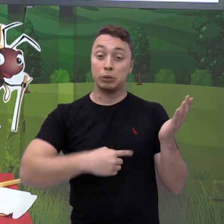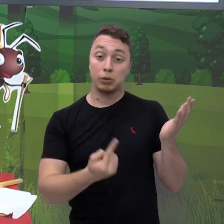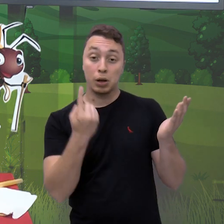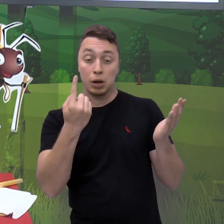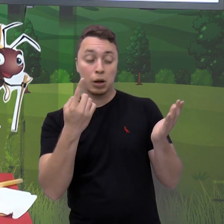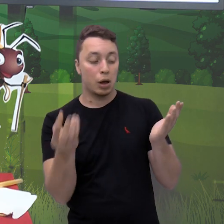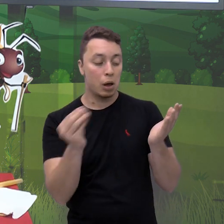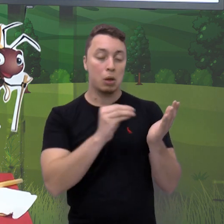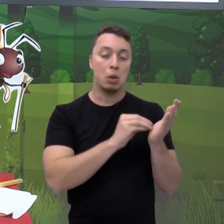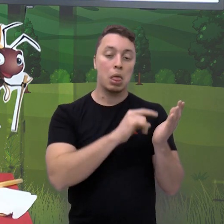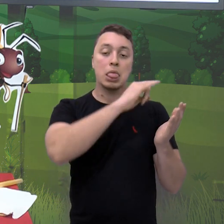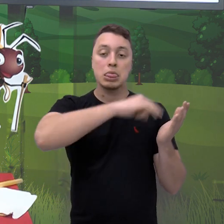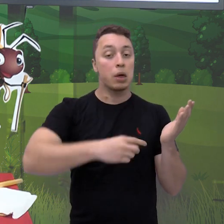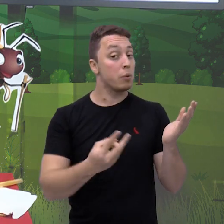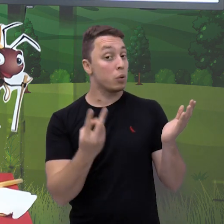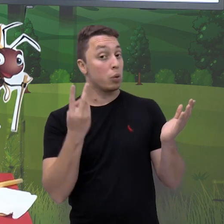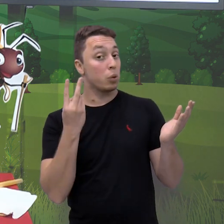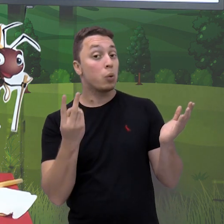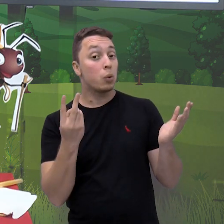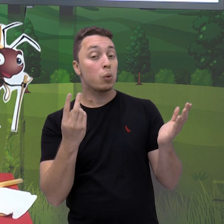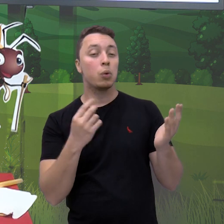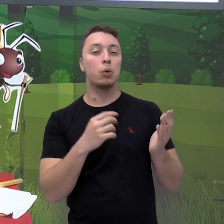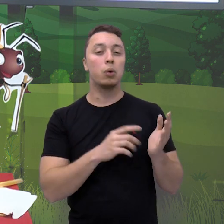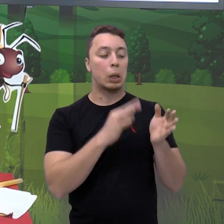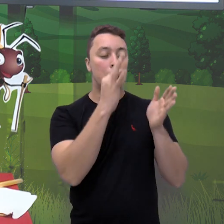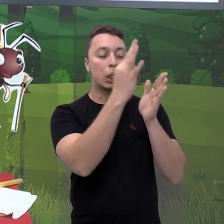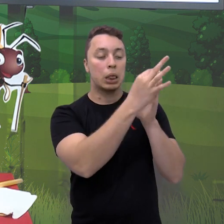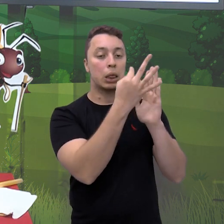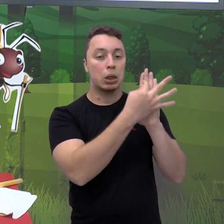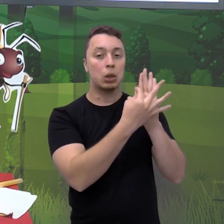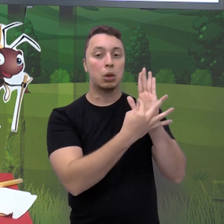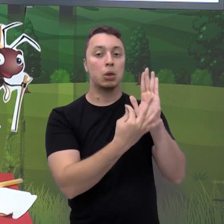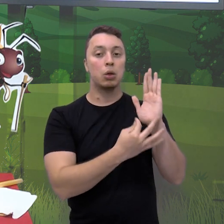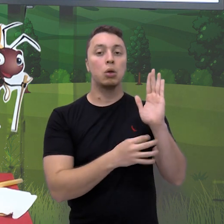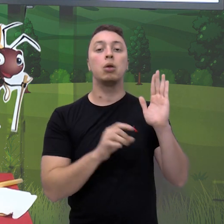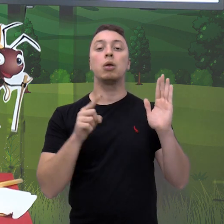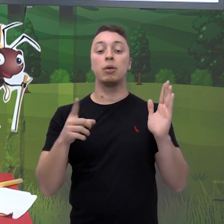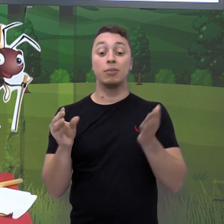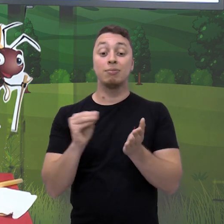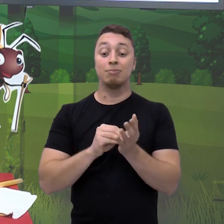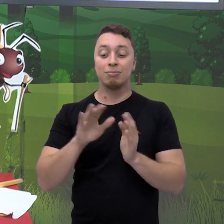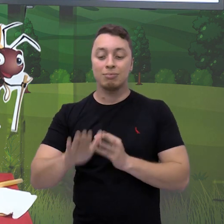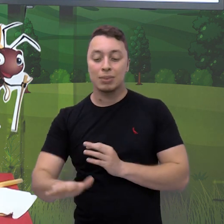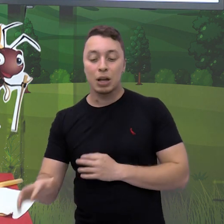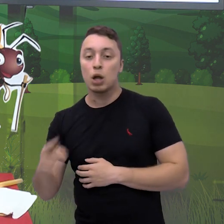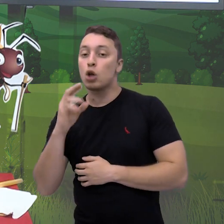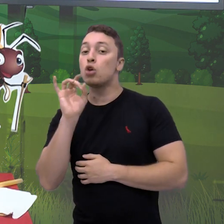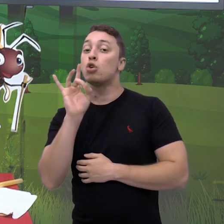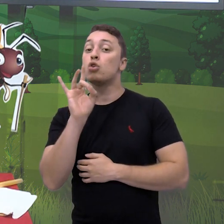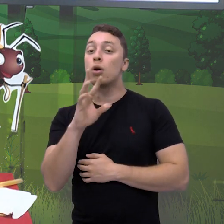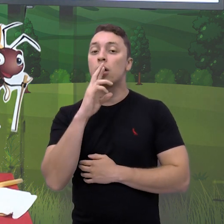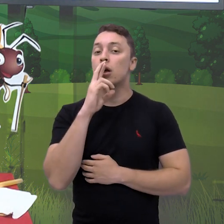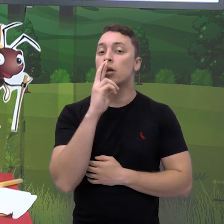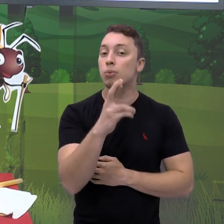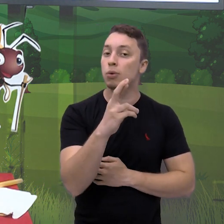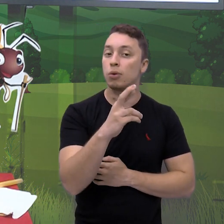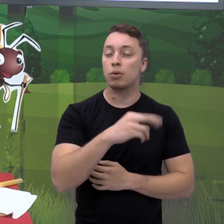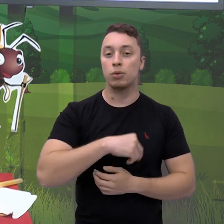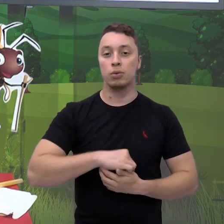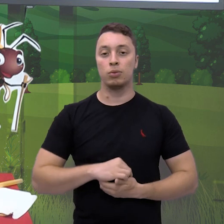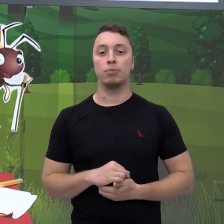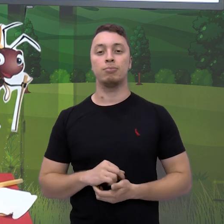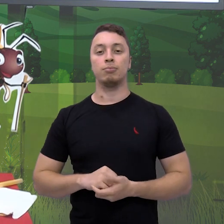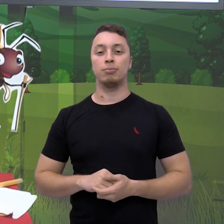segunda questão, tá certo? Você vai colocando assim para a criança colocar somente a resposta, tá bom? Aí no caderno, bem